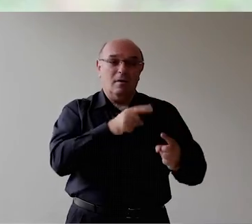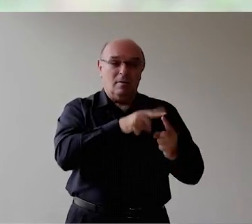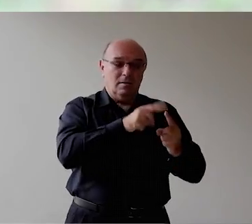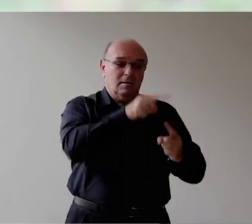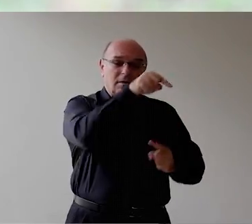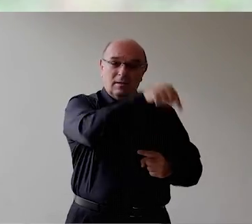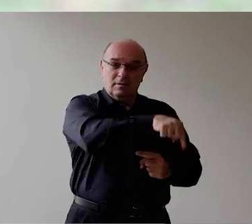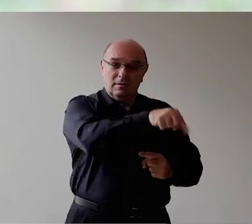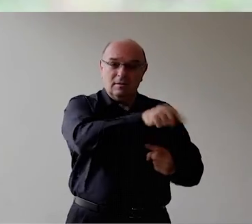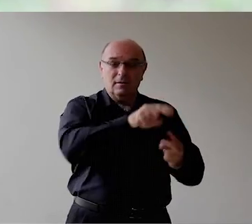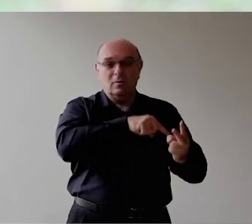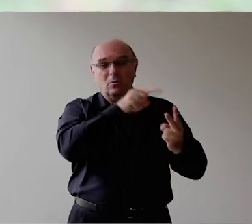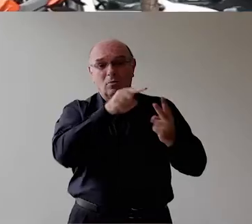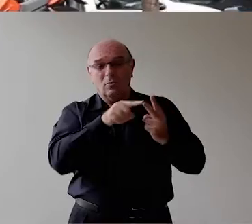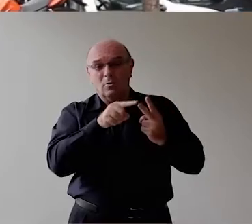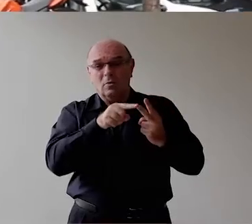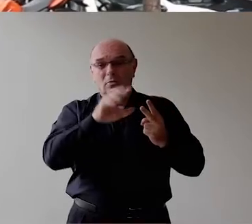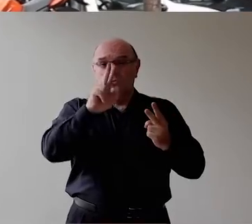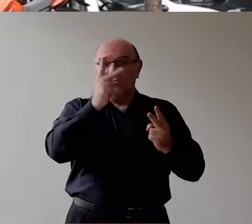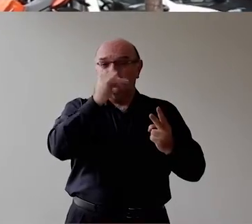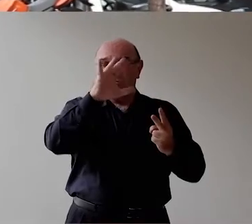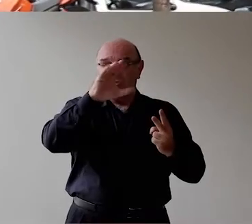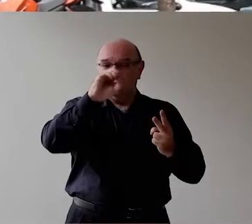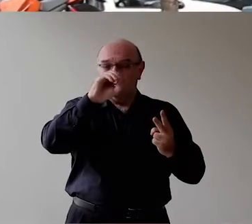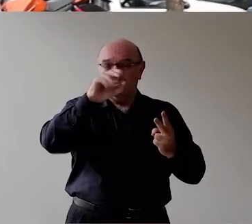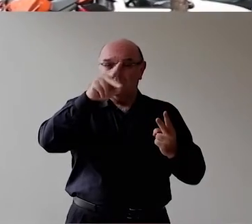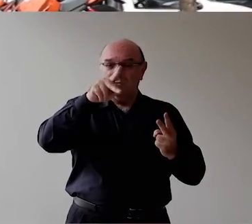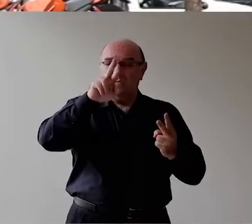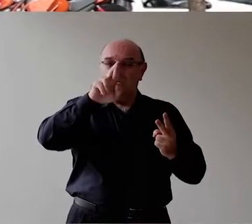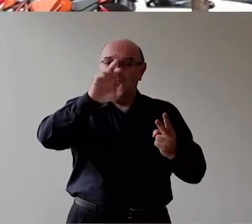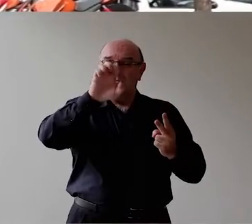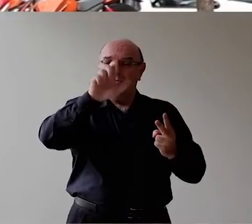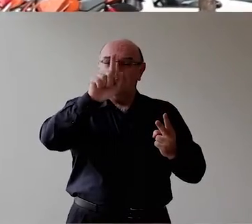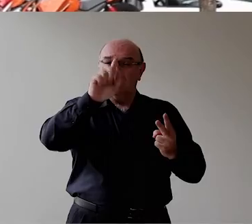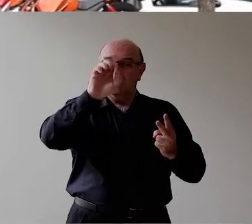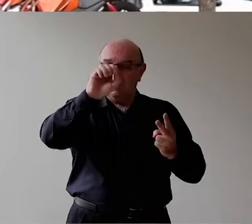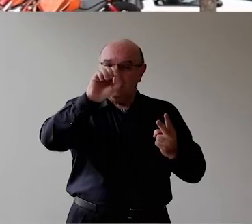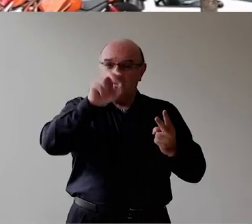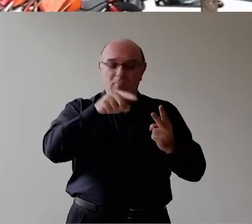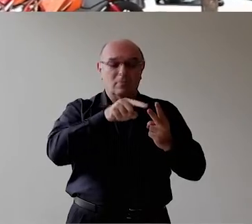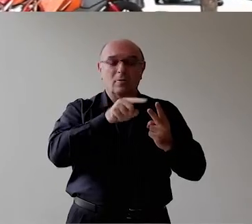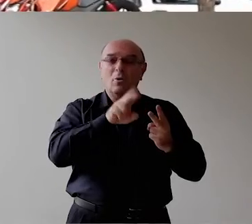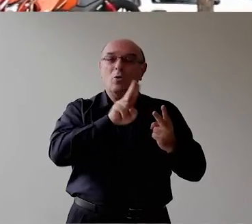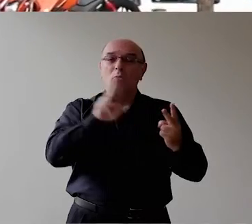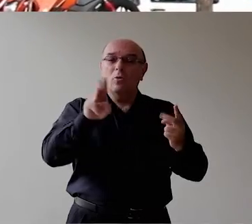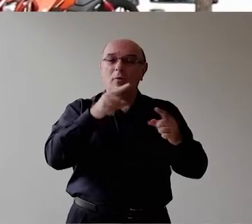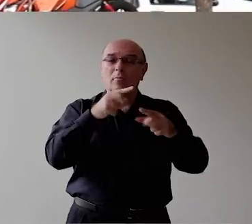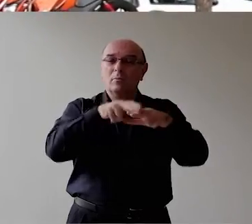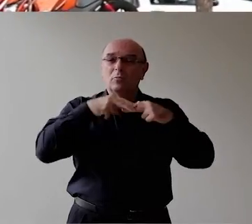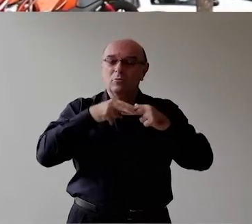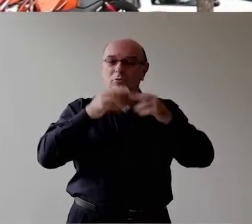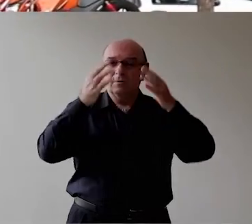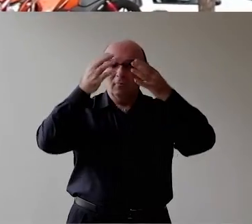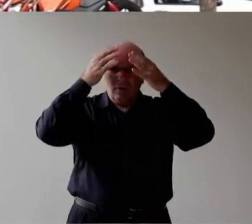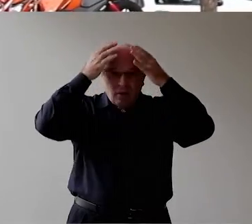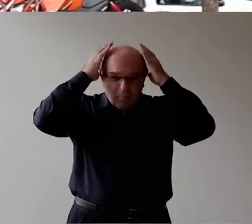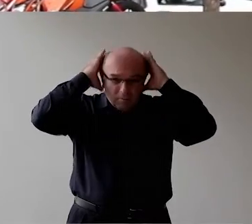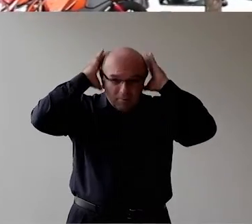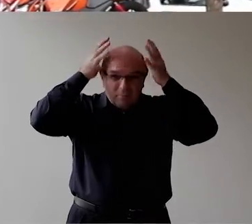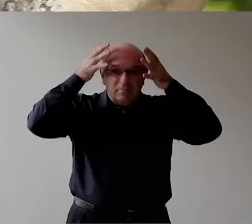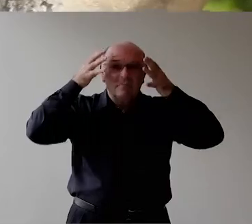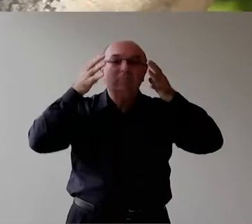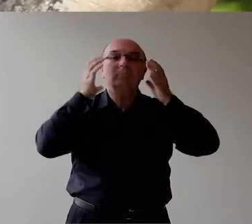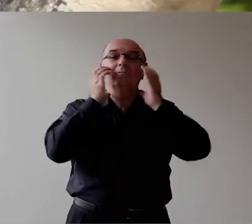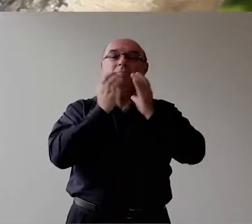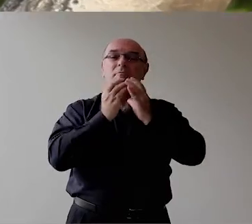O Chico O Chico Prego Que tinha esse nome Pelo corte do cabelo Pela forma Que ele tinha É